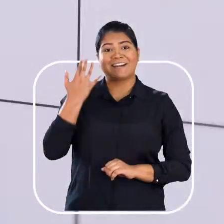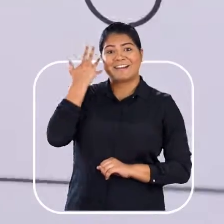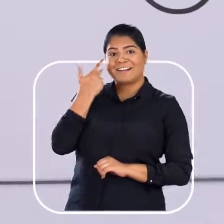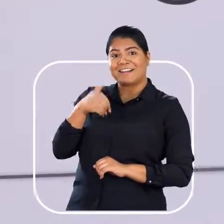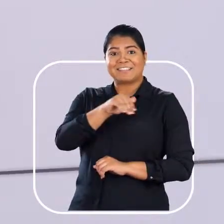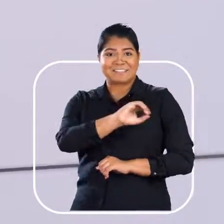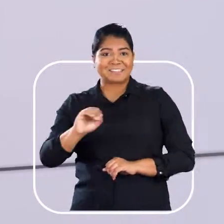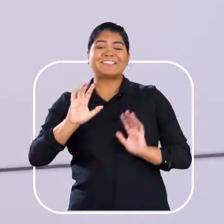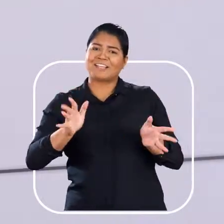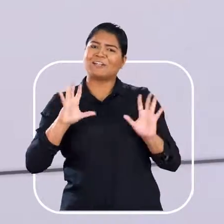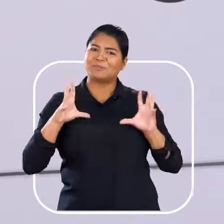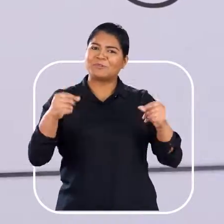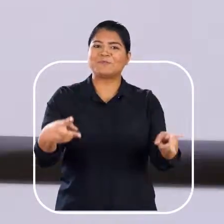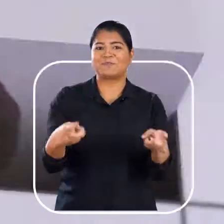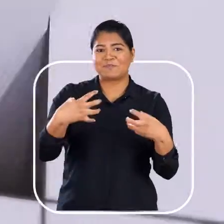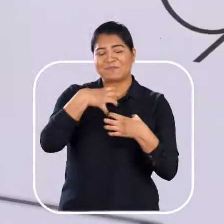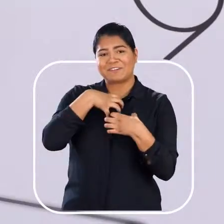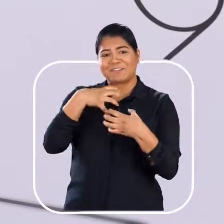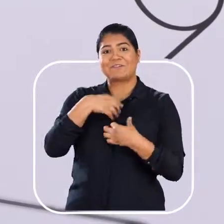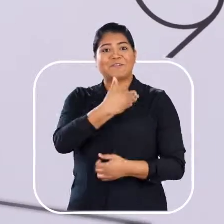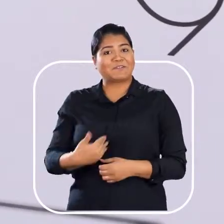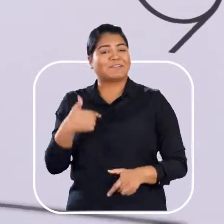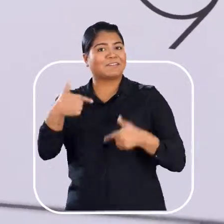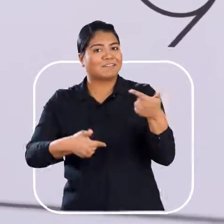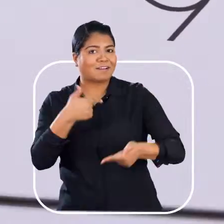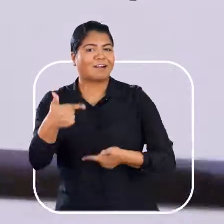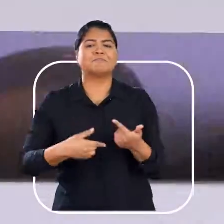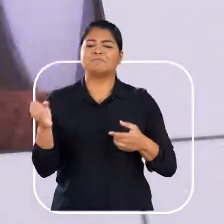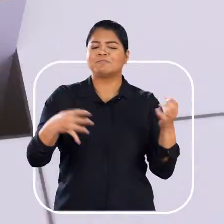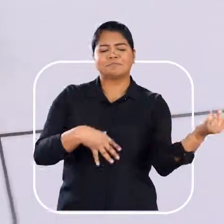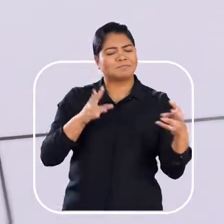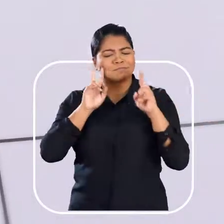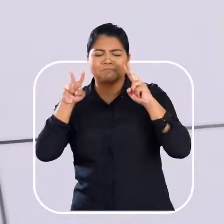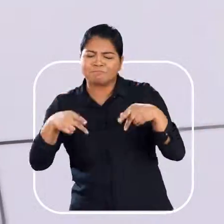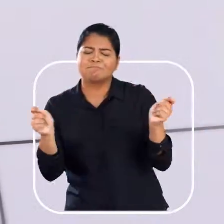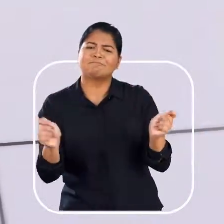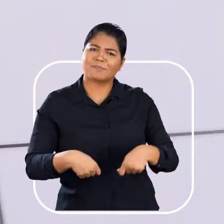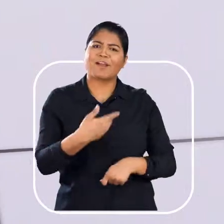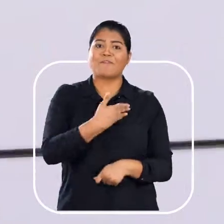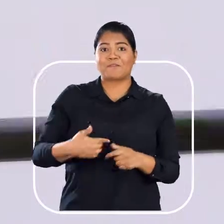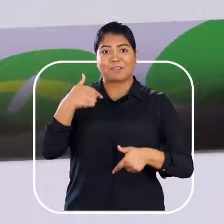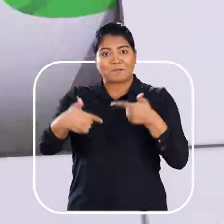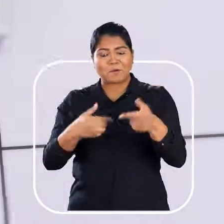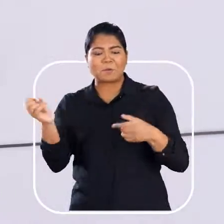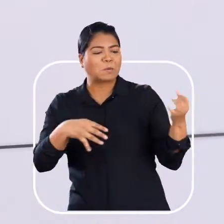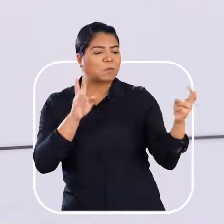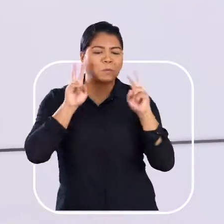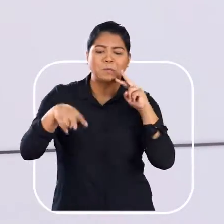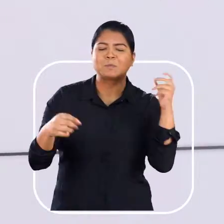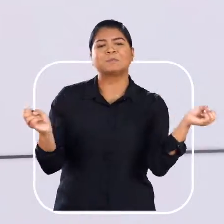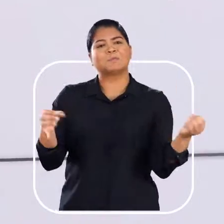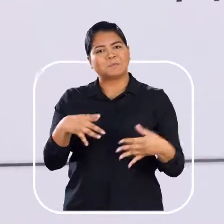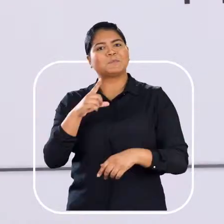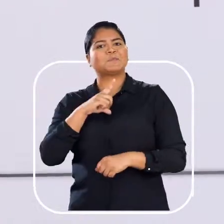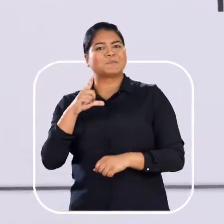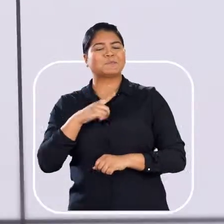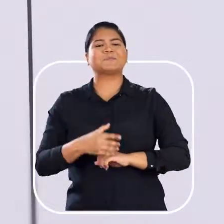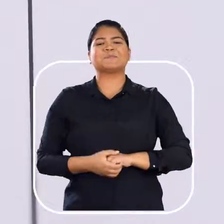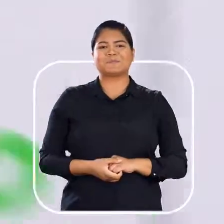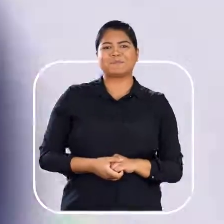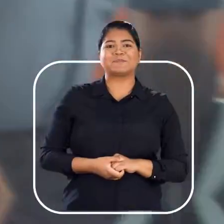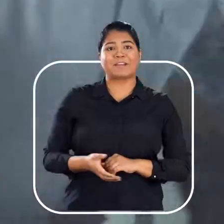Já passaram 100 dias, todo mundo percebeu O governo trabalhou, o resultado apareceu O governo trabalhou, o resultado